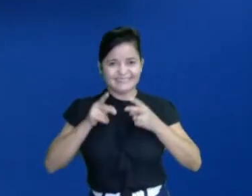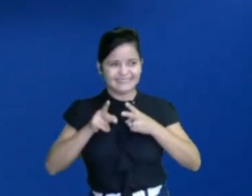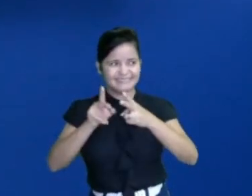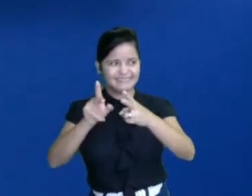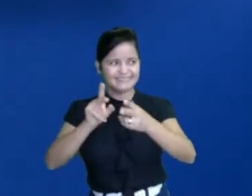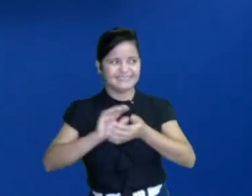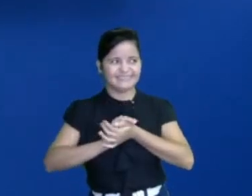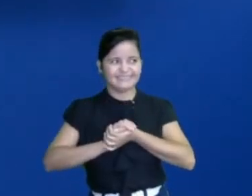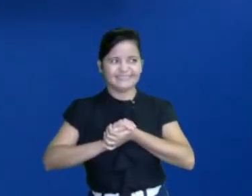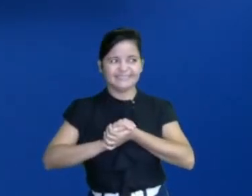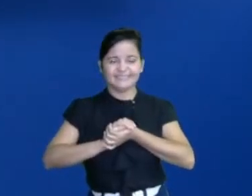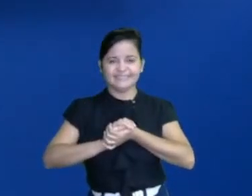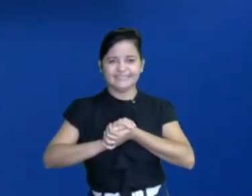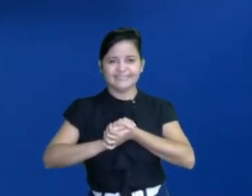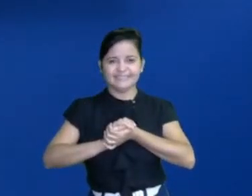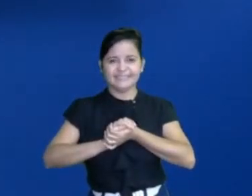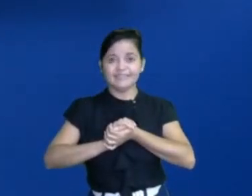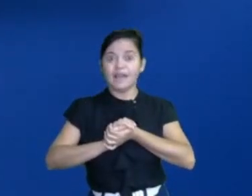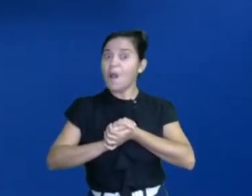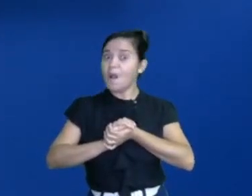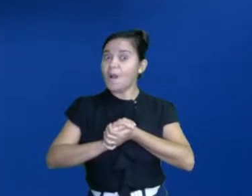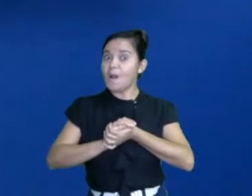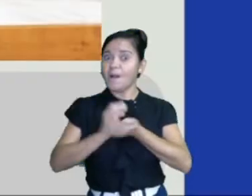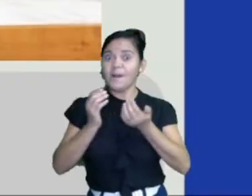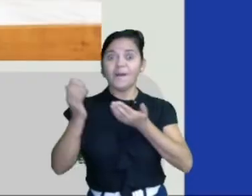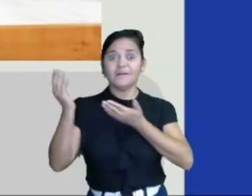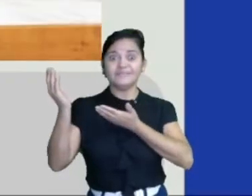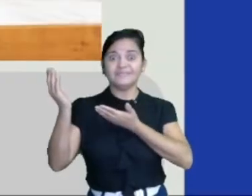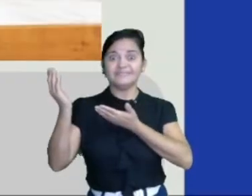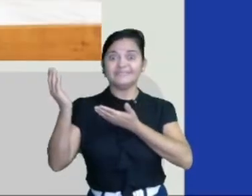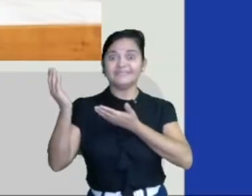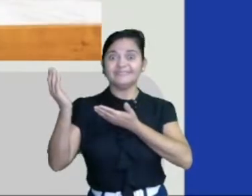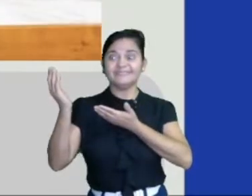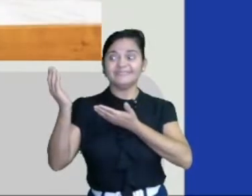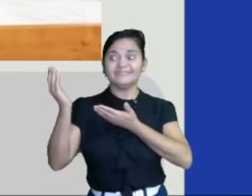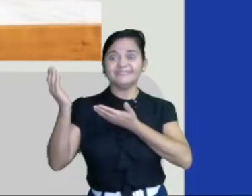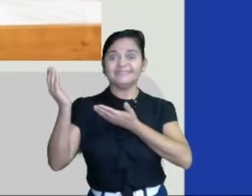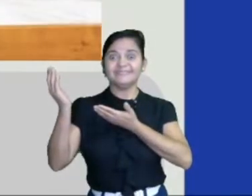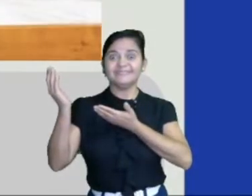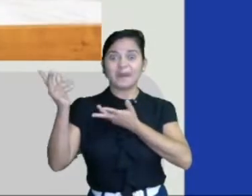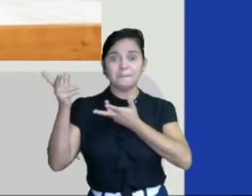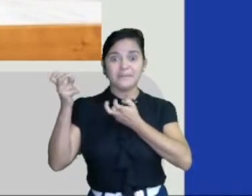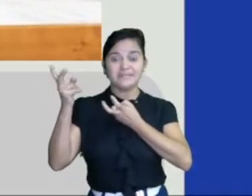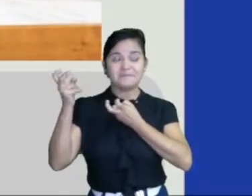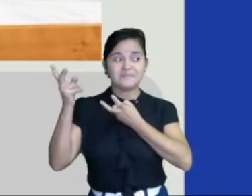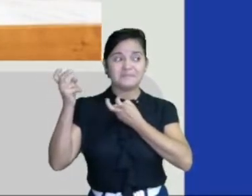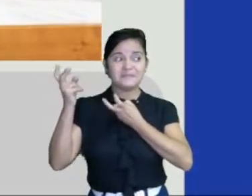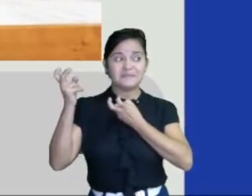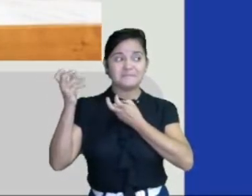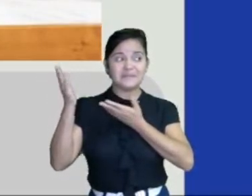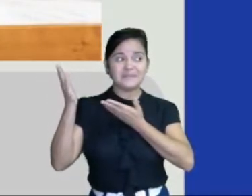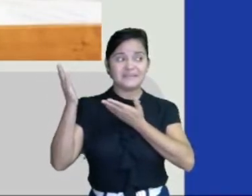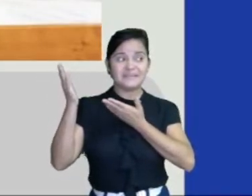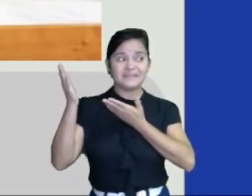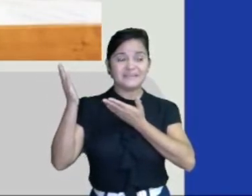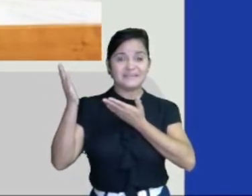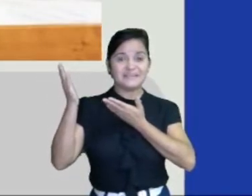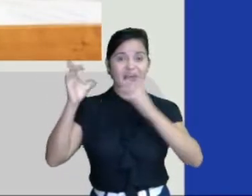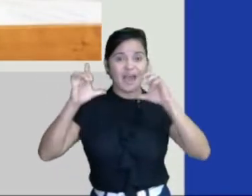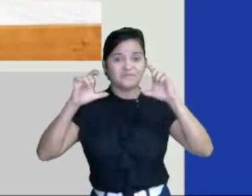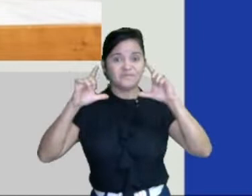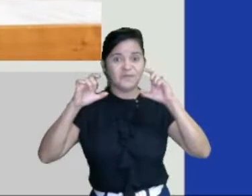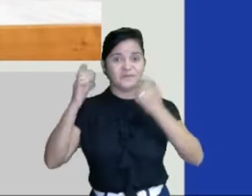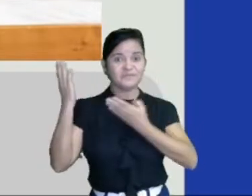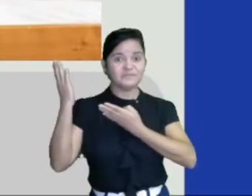Olha só, duas fotos que eu trouxe para vocês. Uma foto bem antiga, ainda está até preto e